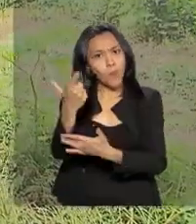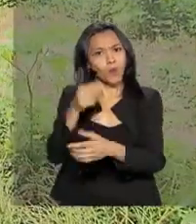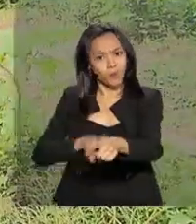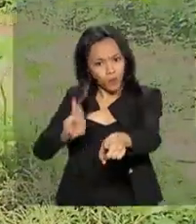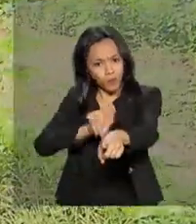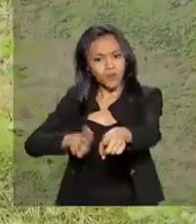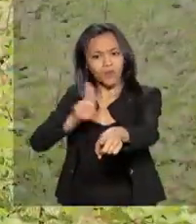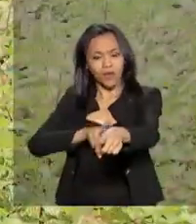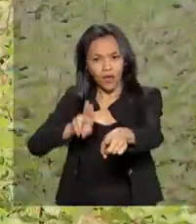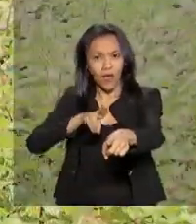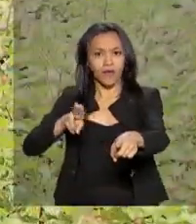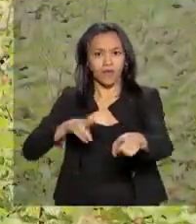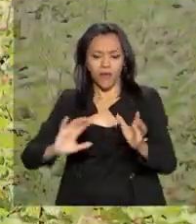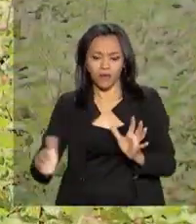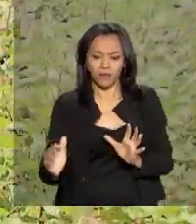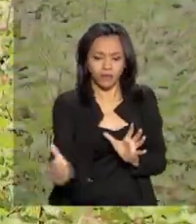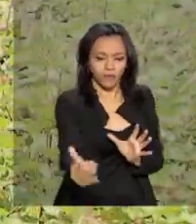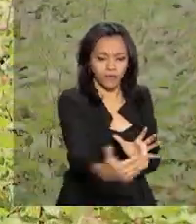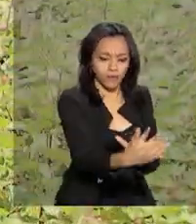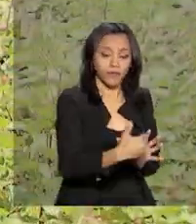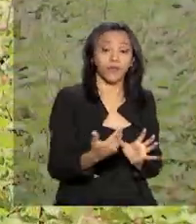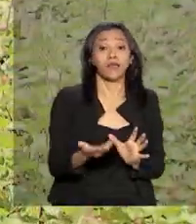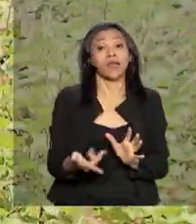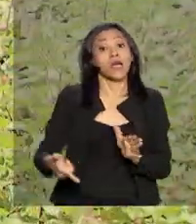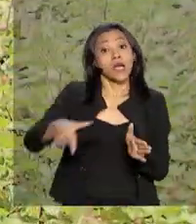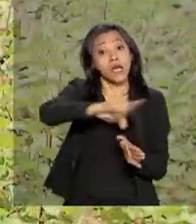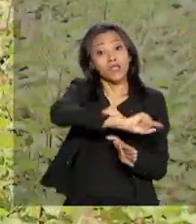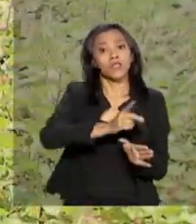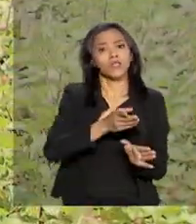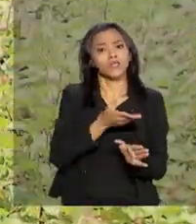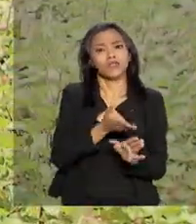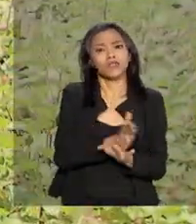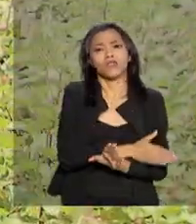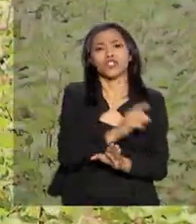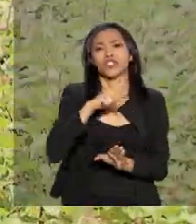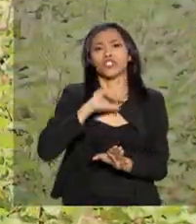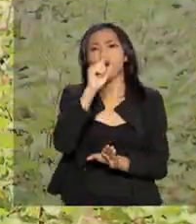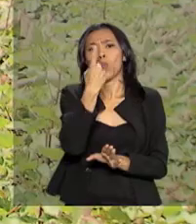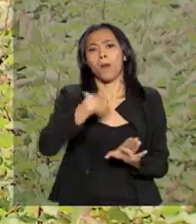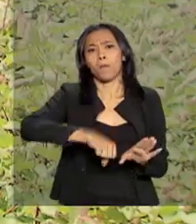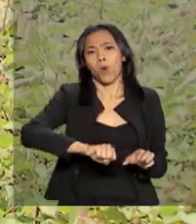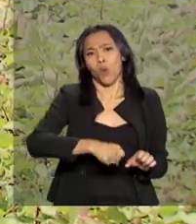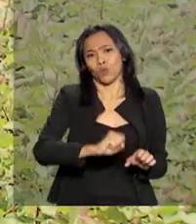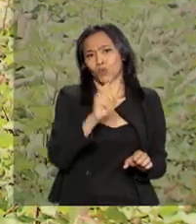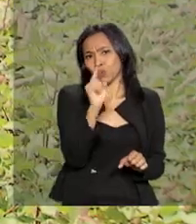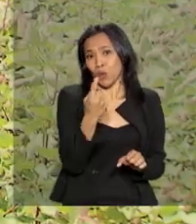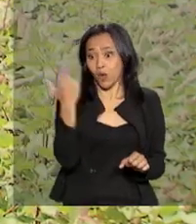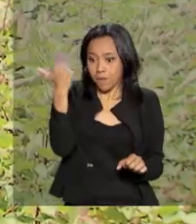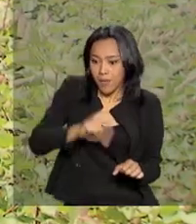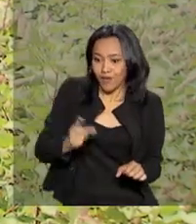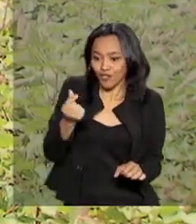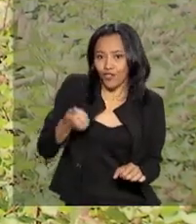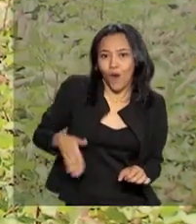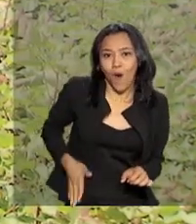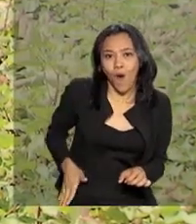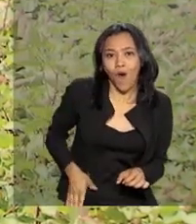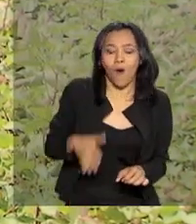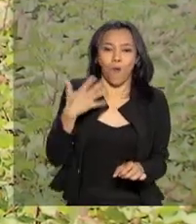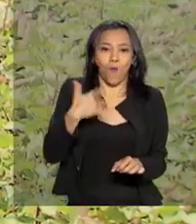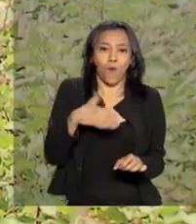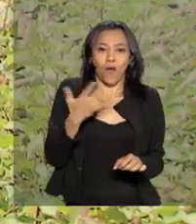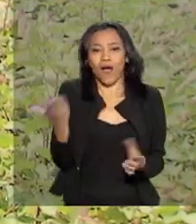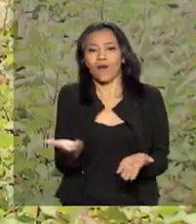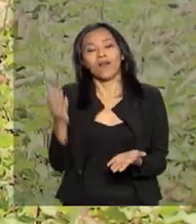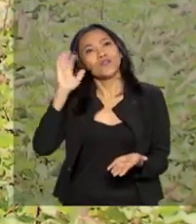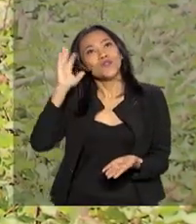cereais. Antes de conhecer o programa, tinha apenas uma moto e que agora, com mais dinheiro no bolso, planeja realizar